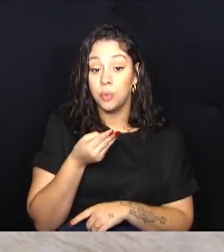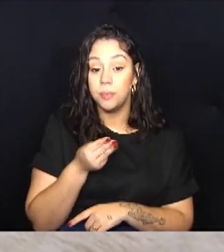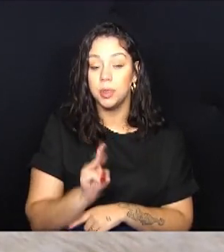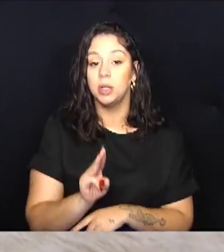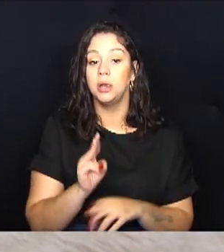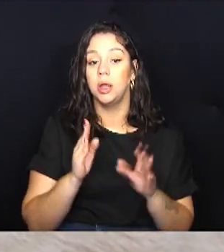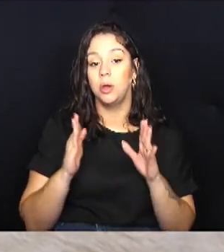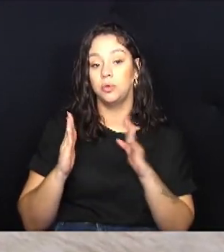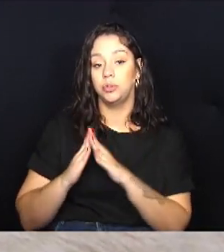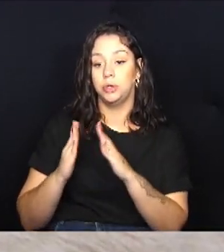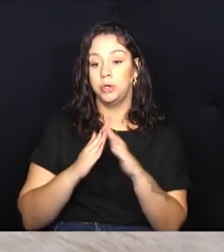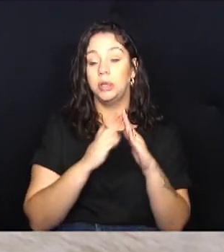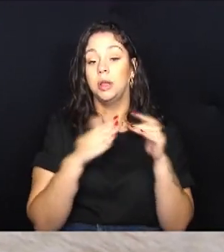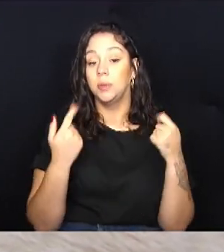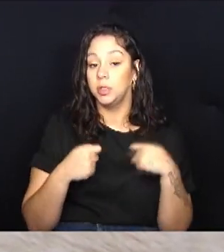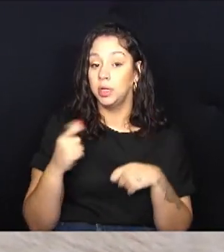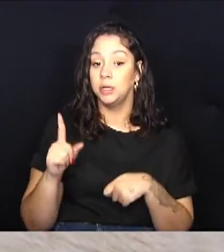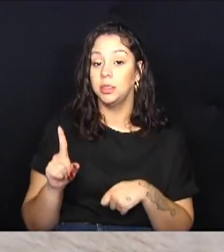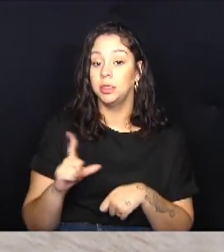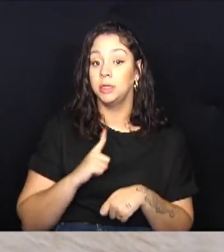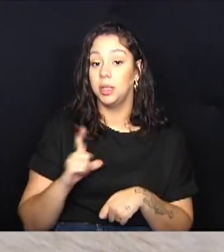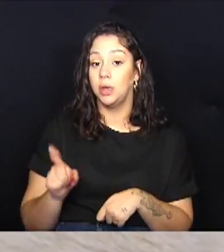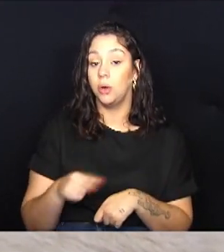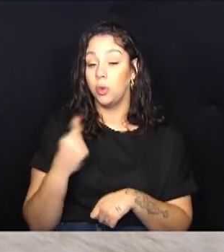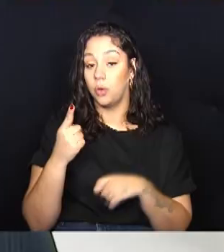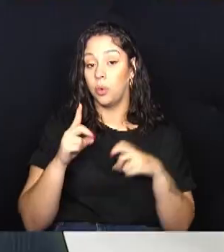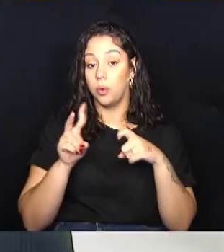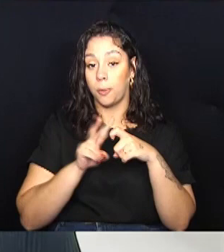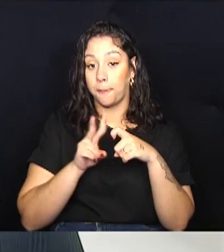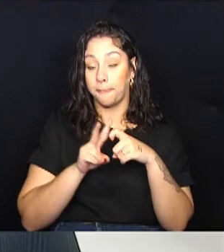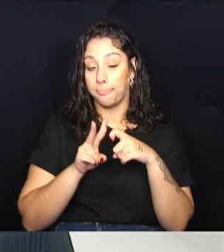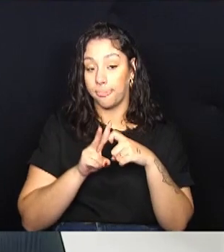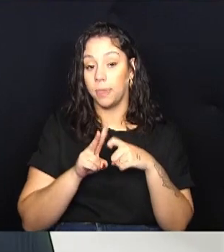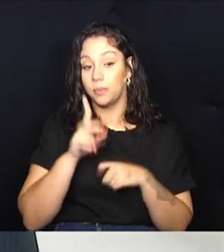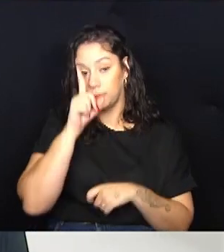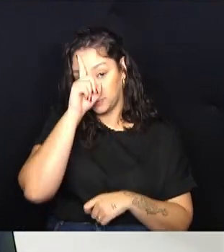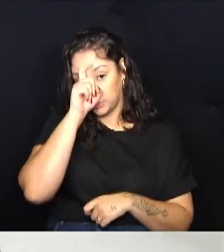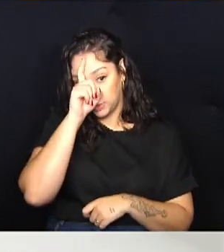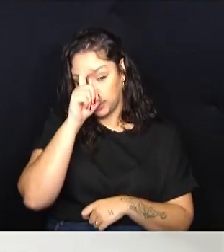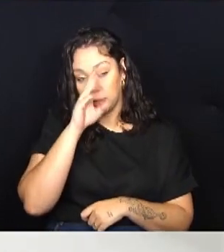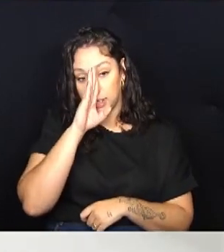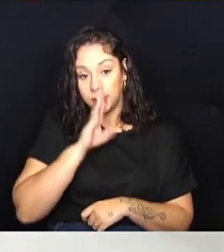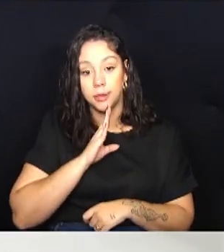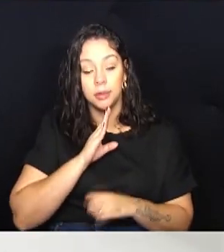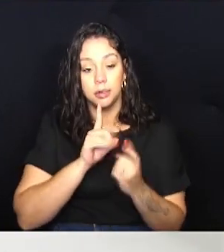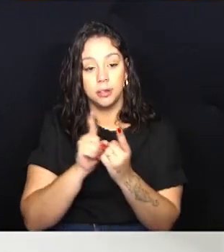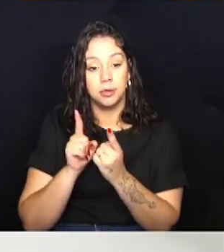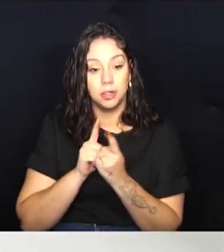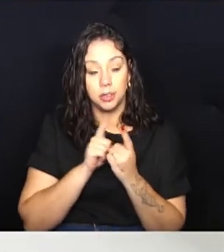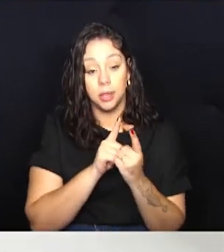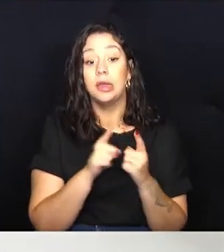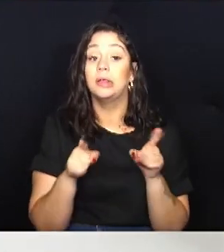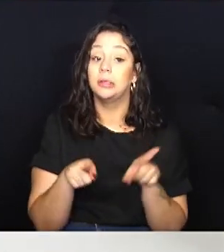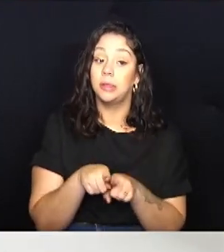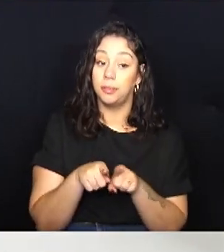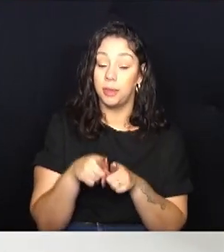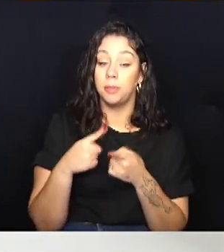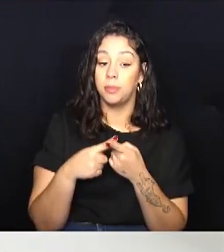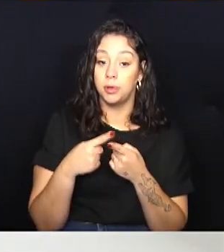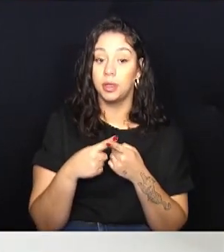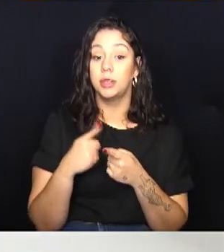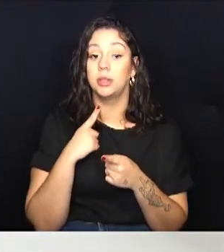um hospital veterinário para atender também de forma gratuita. Até porque a clínica veterinária móvel,